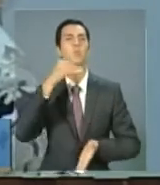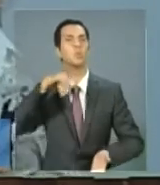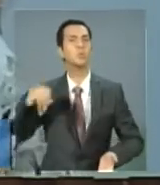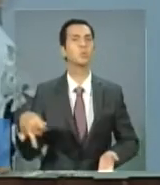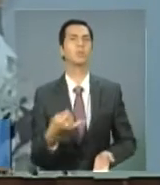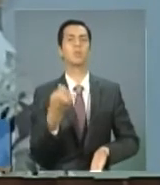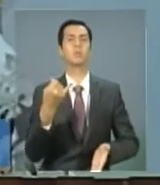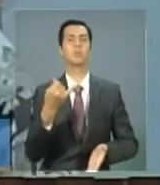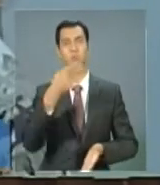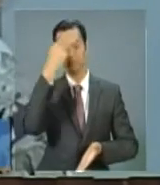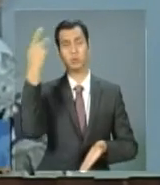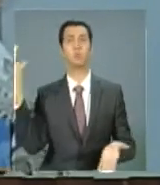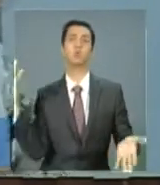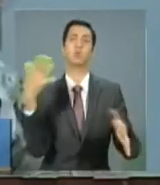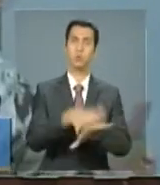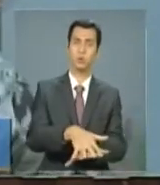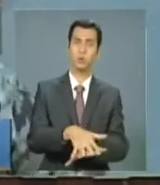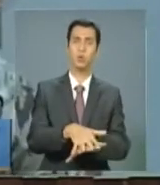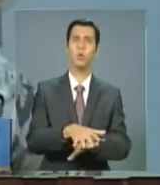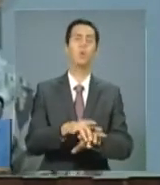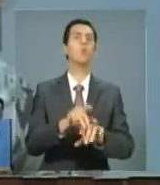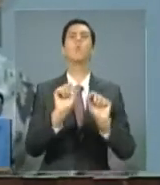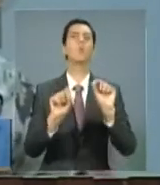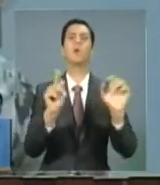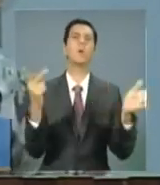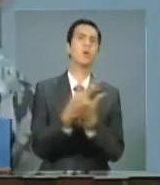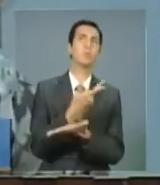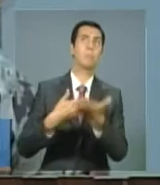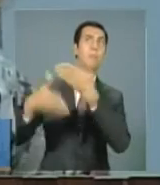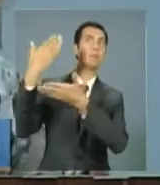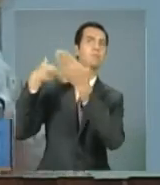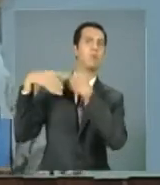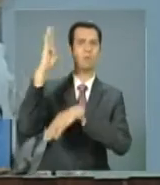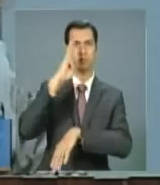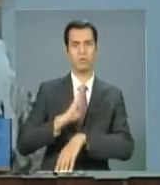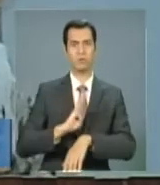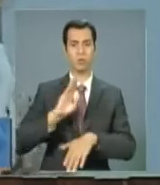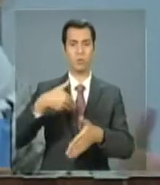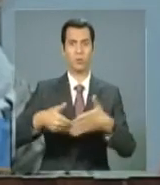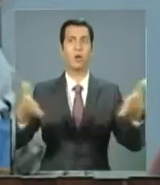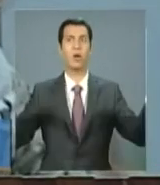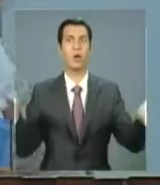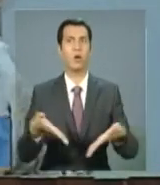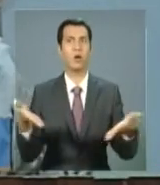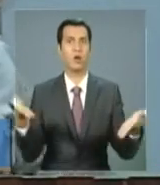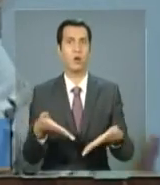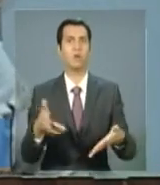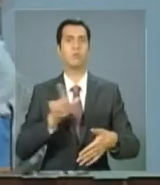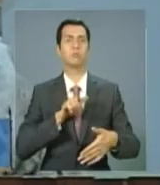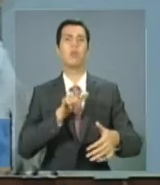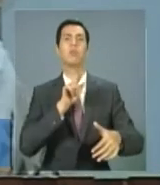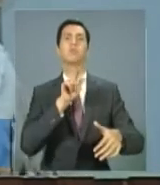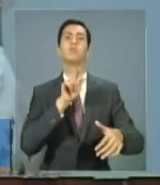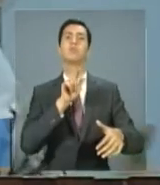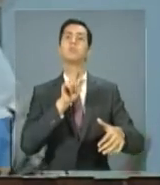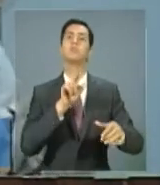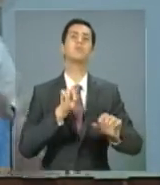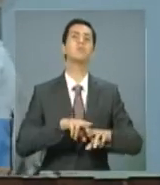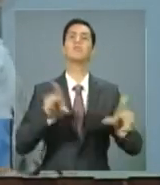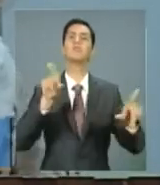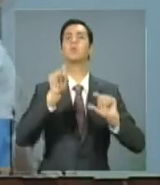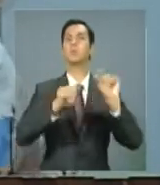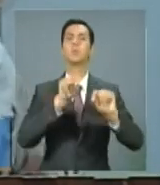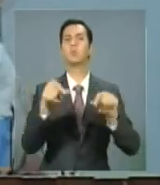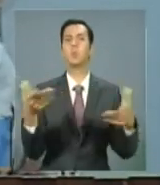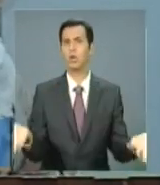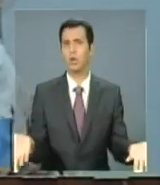foram incluídos. Qual é a grande diferença do Brasil hoje e do Brasil de 2003, que lançou o Fome Zero? É ter com o Fome Zero, com o Bolsa Família e com o